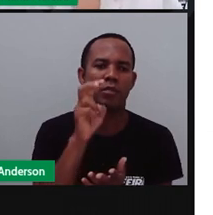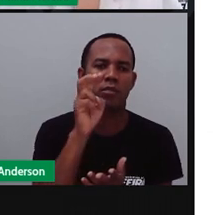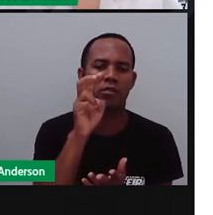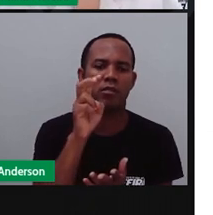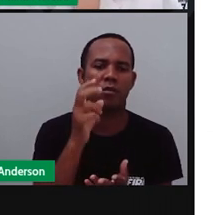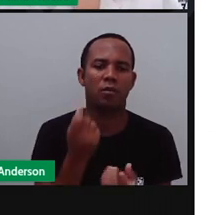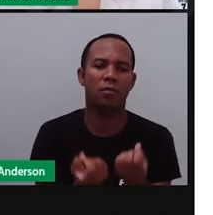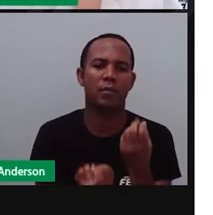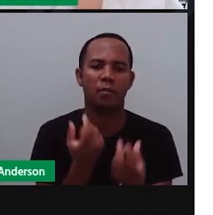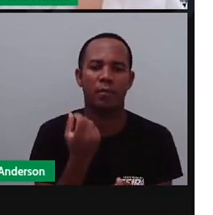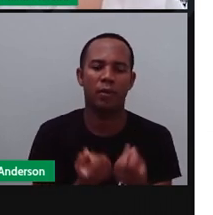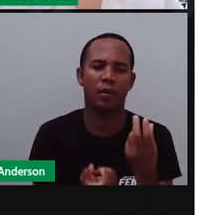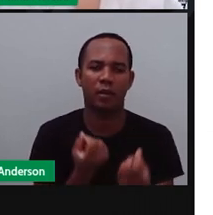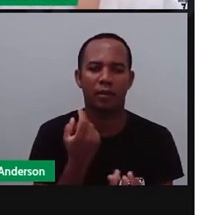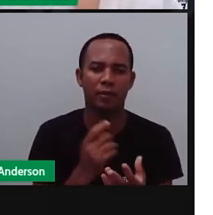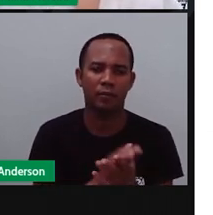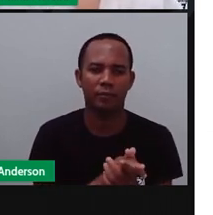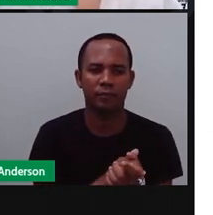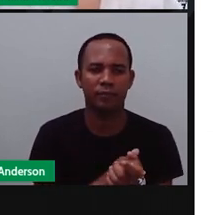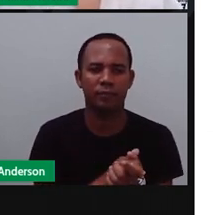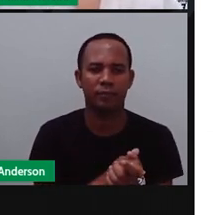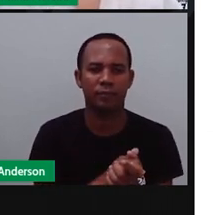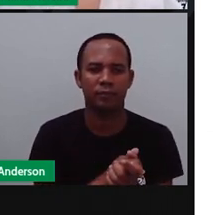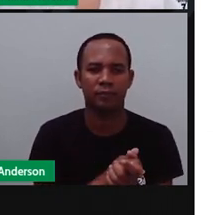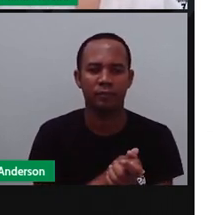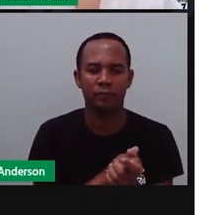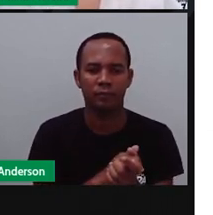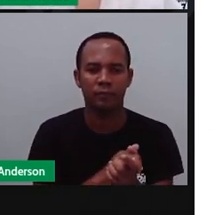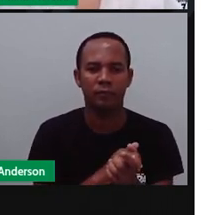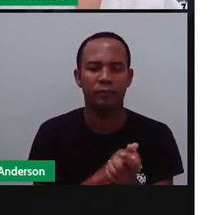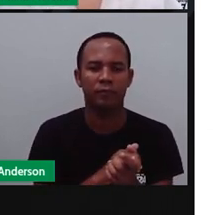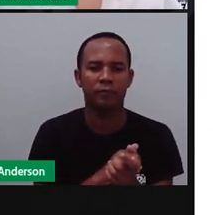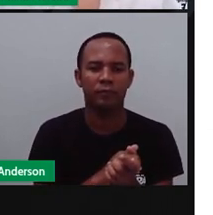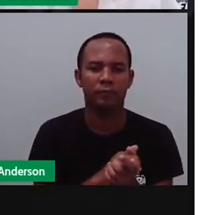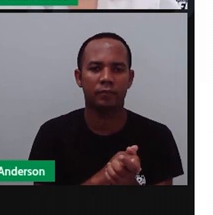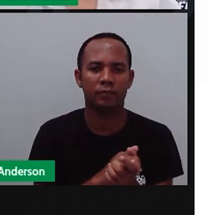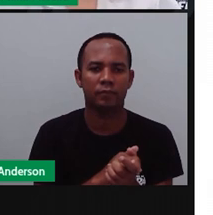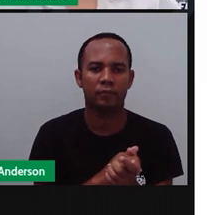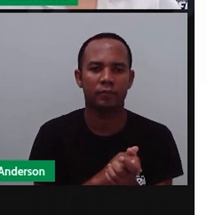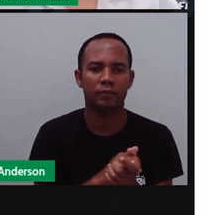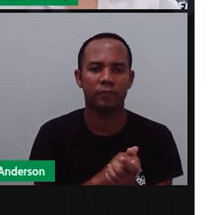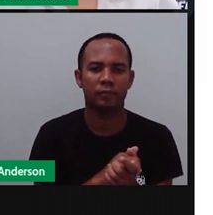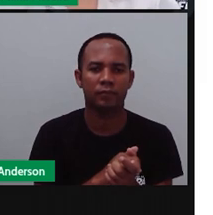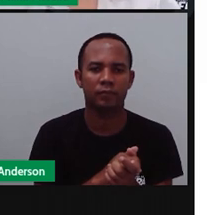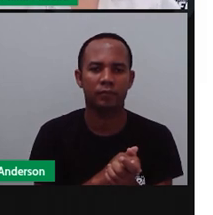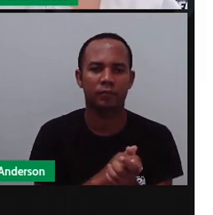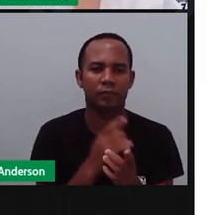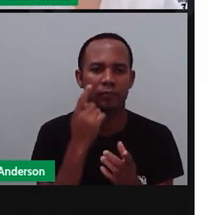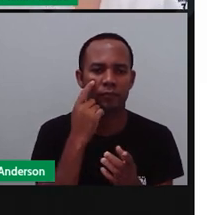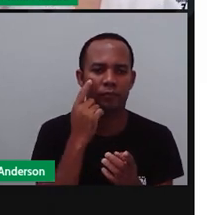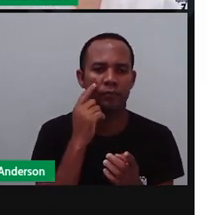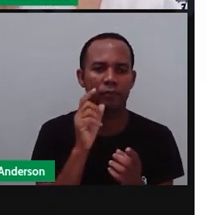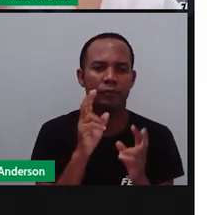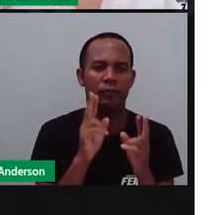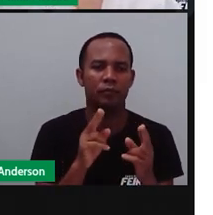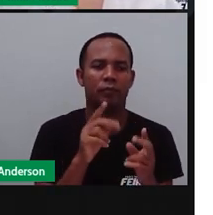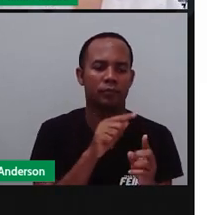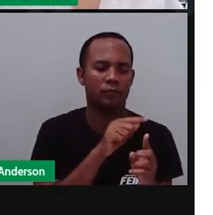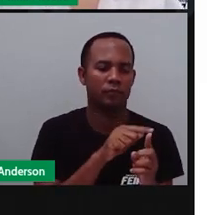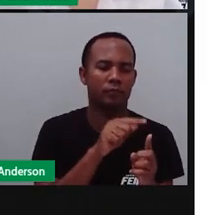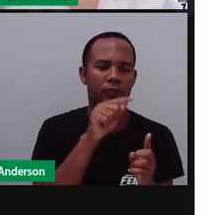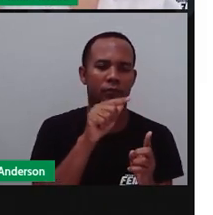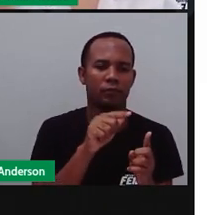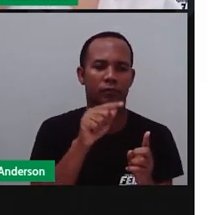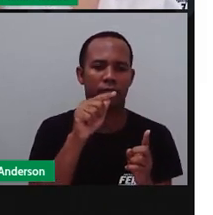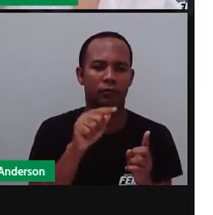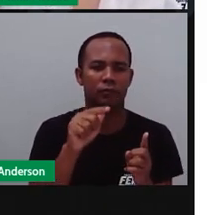Vamos lá? Cinco pipocas. Vamos pintar o gráfico. Gente, isso aqui é um gráfico, tá? Serve para